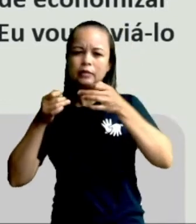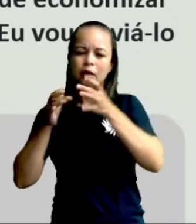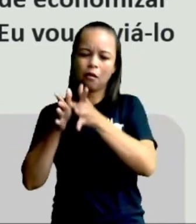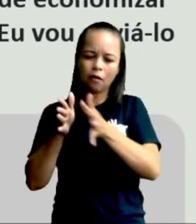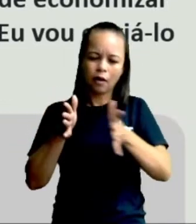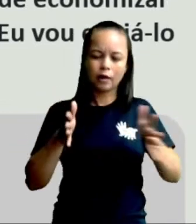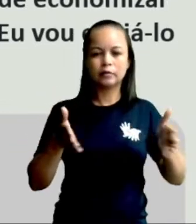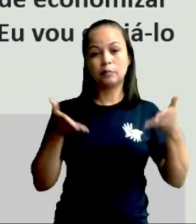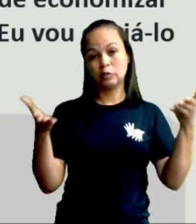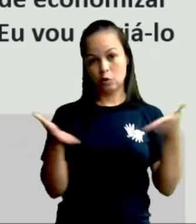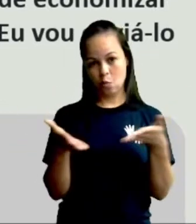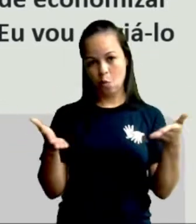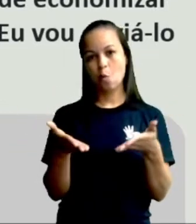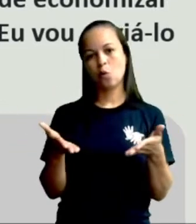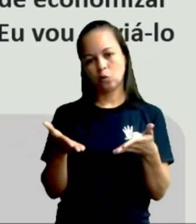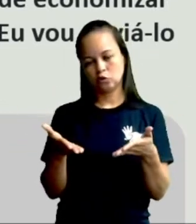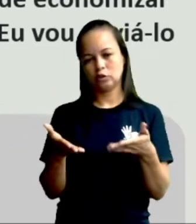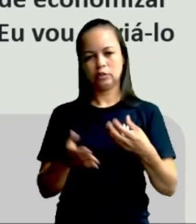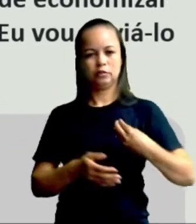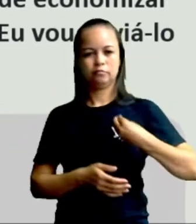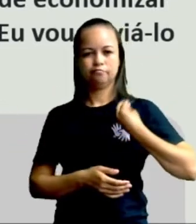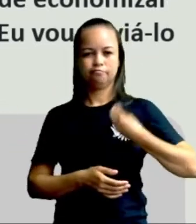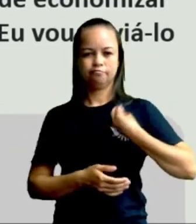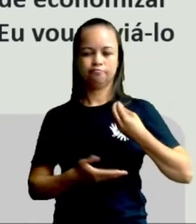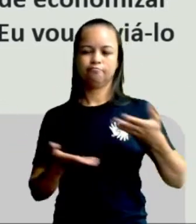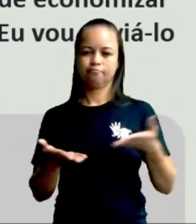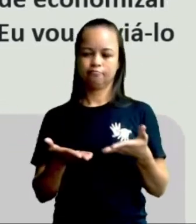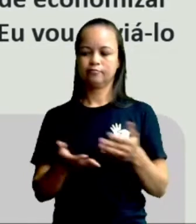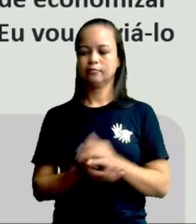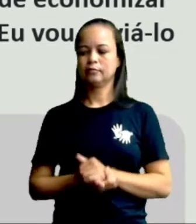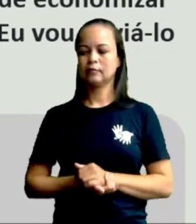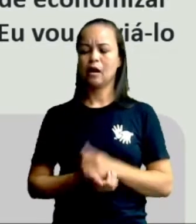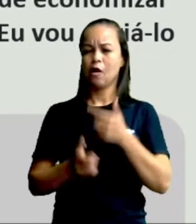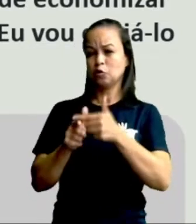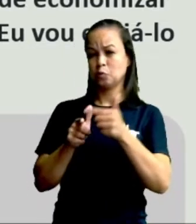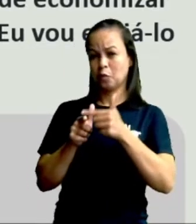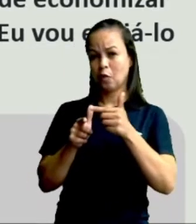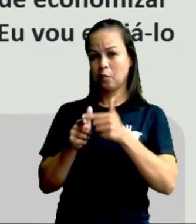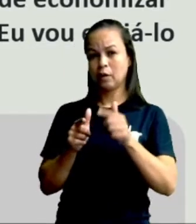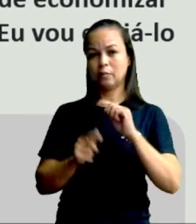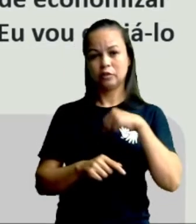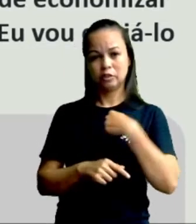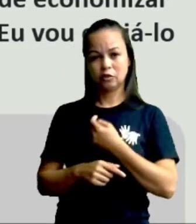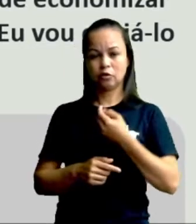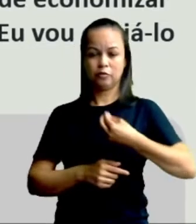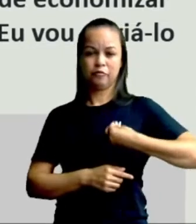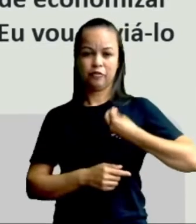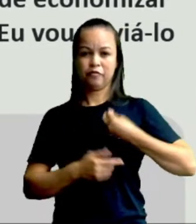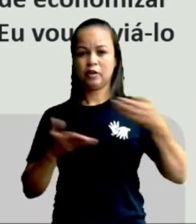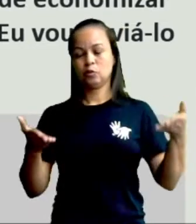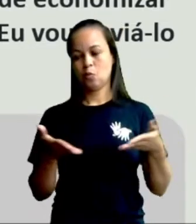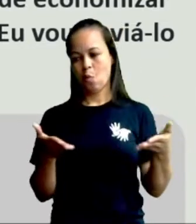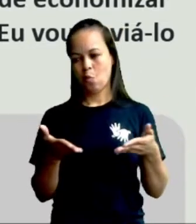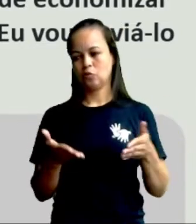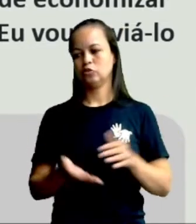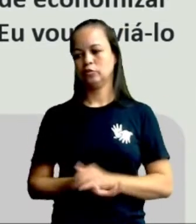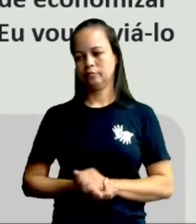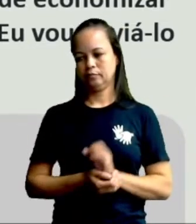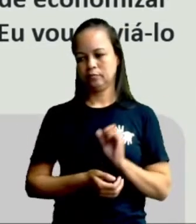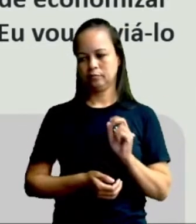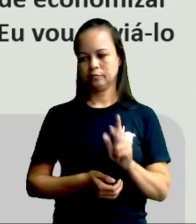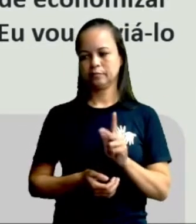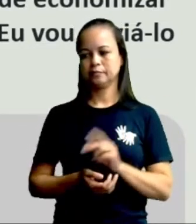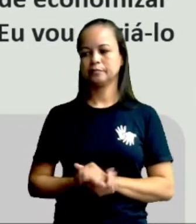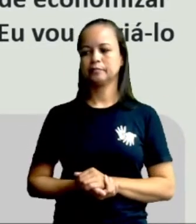atual que nós estamos vivendo, tá? Aos problemas que nós estamos enfrentando na atualidade. Certo?